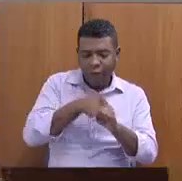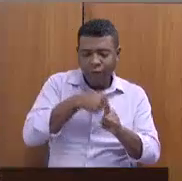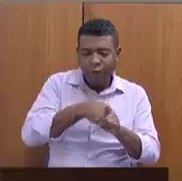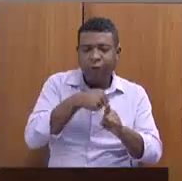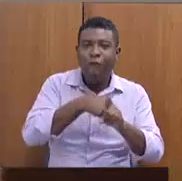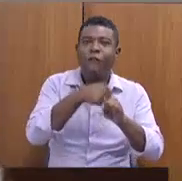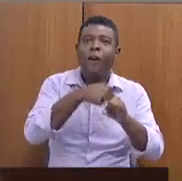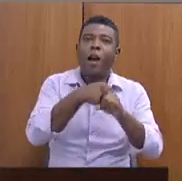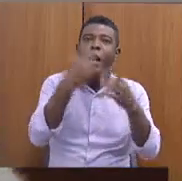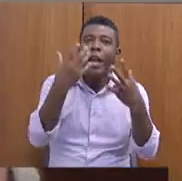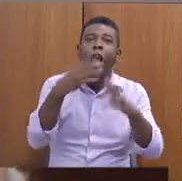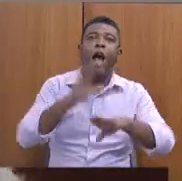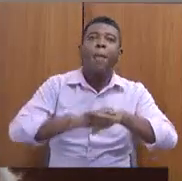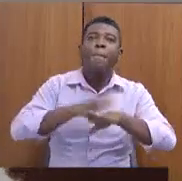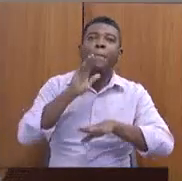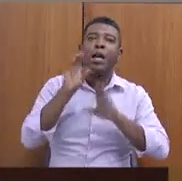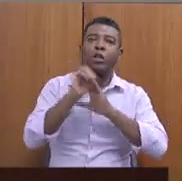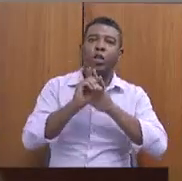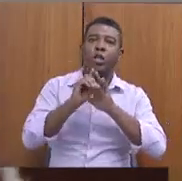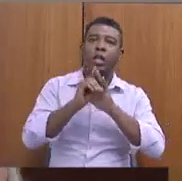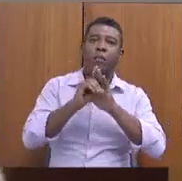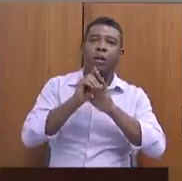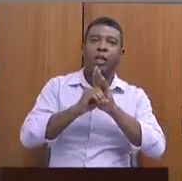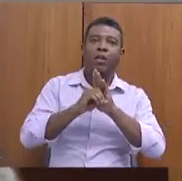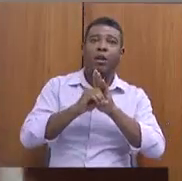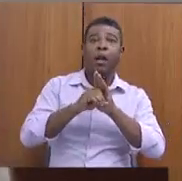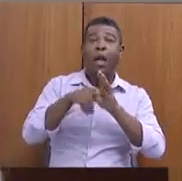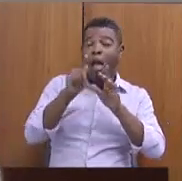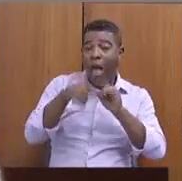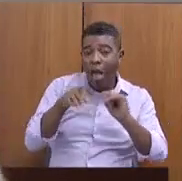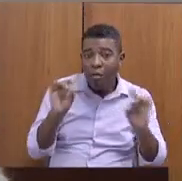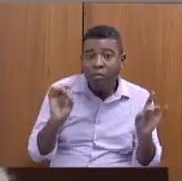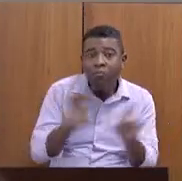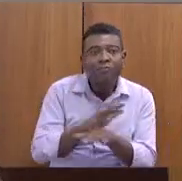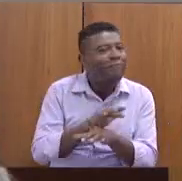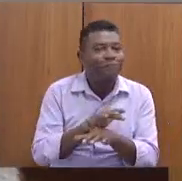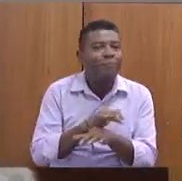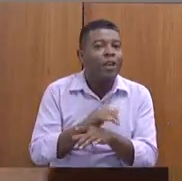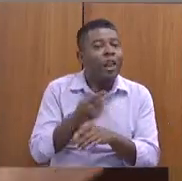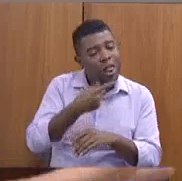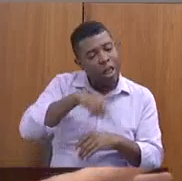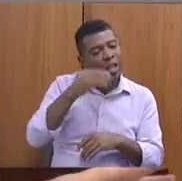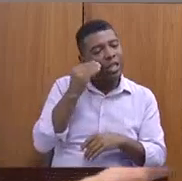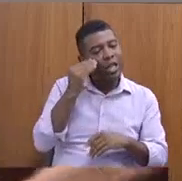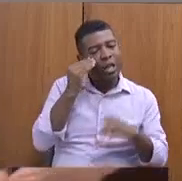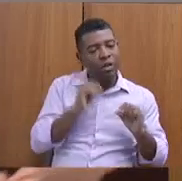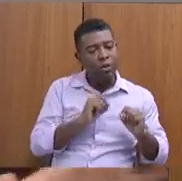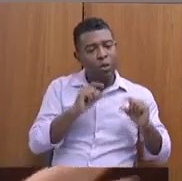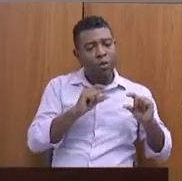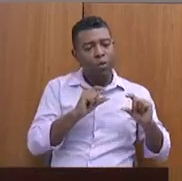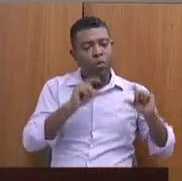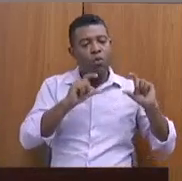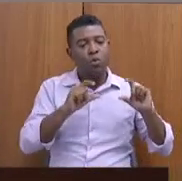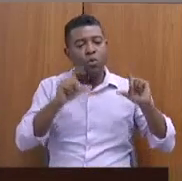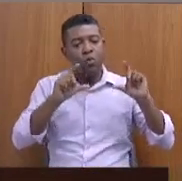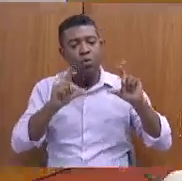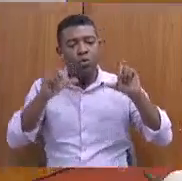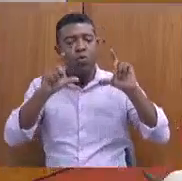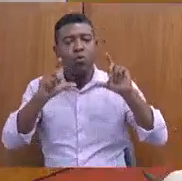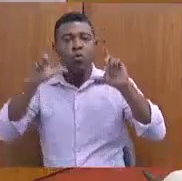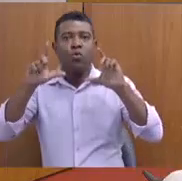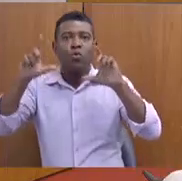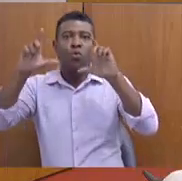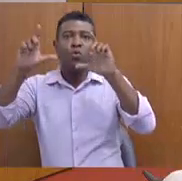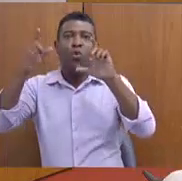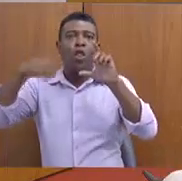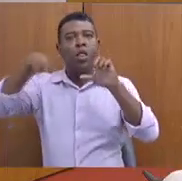o suficiente ainda, mas nós vemos aumentando, tentando aumentar gradativamente. Eu só queria fazer essa observação. Isso,